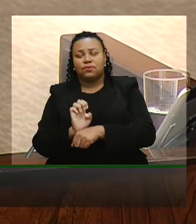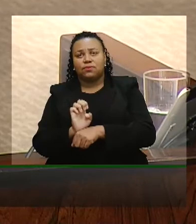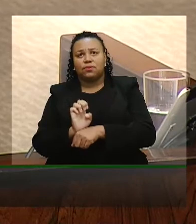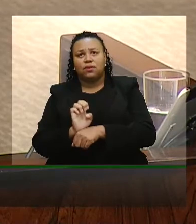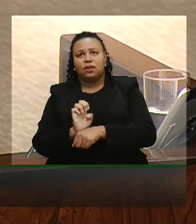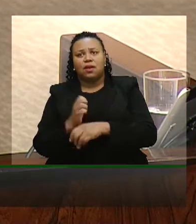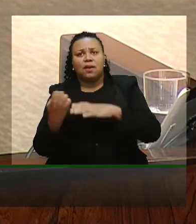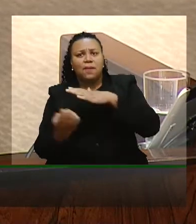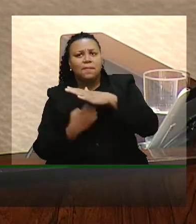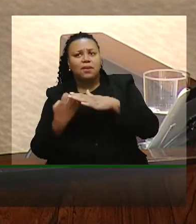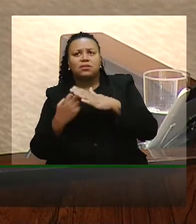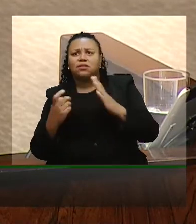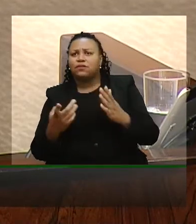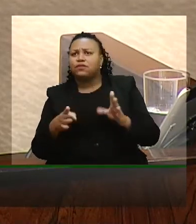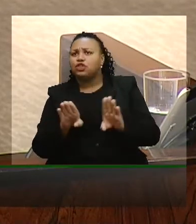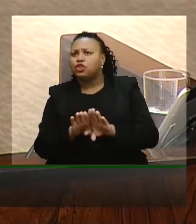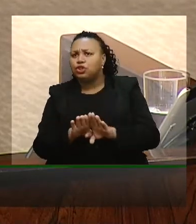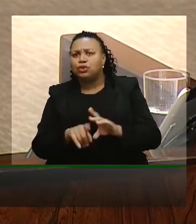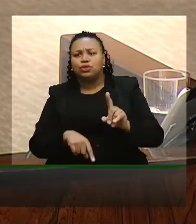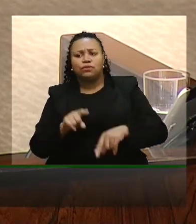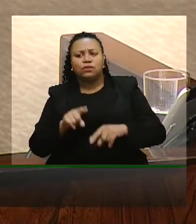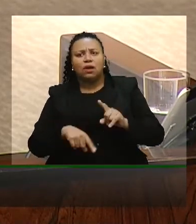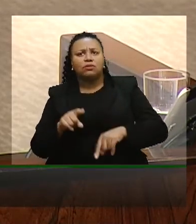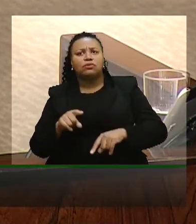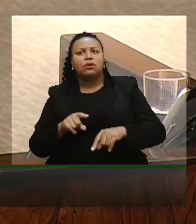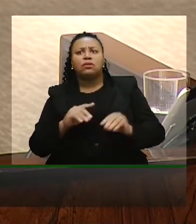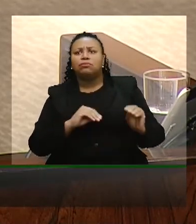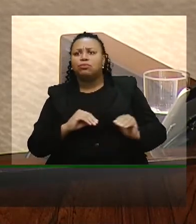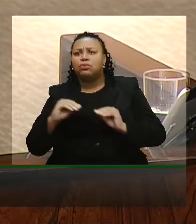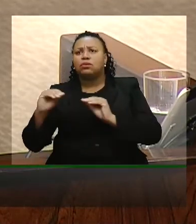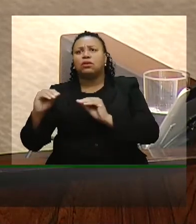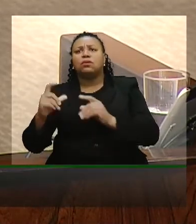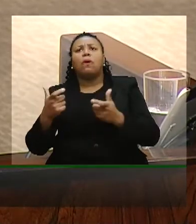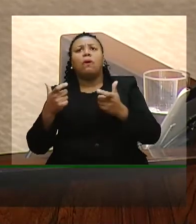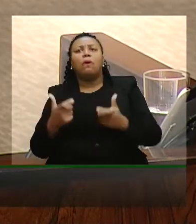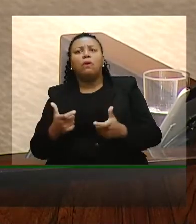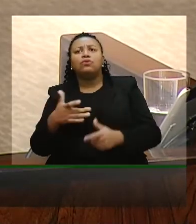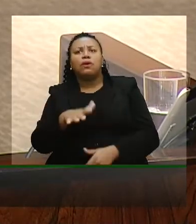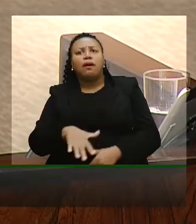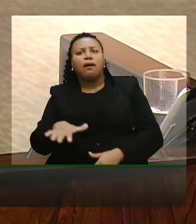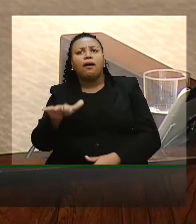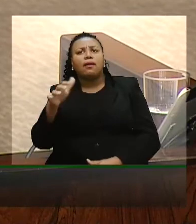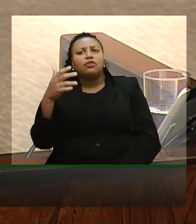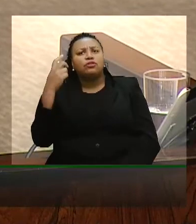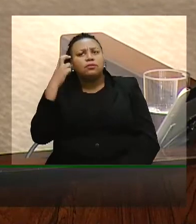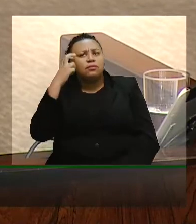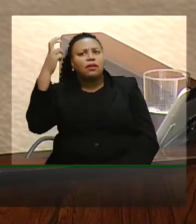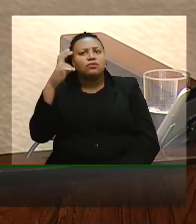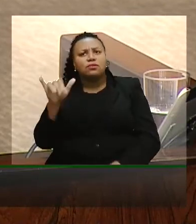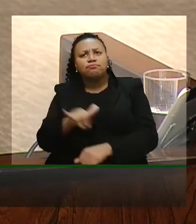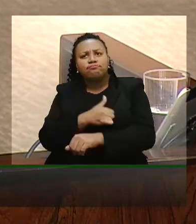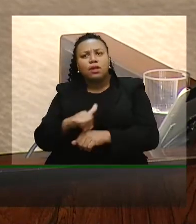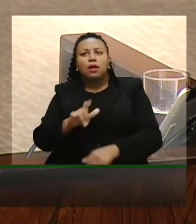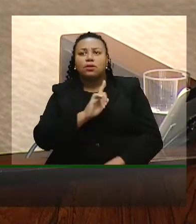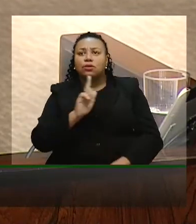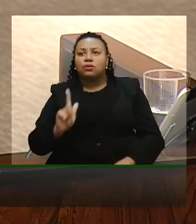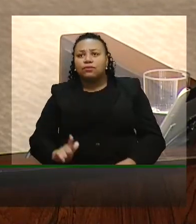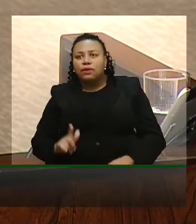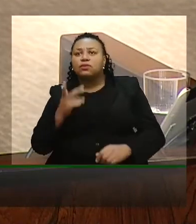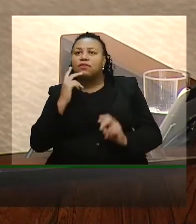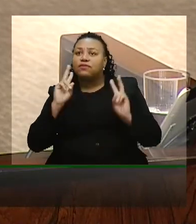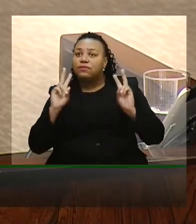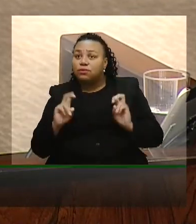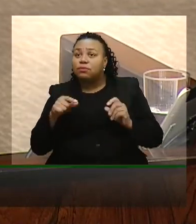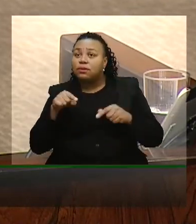empresas estão fechando atividades estão migrando onde é que está um setor de inteligência do governo gaúcho que esteja tratando